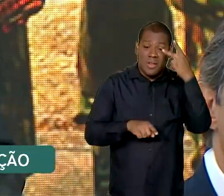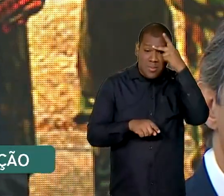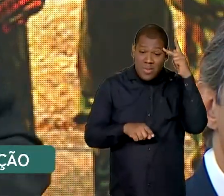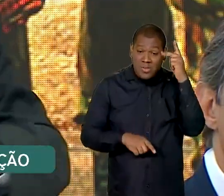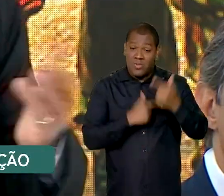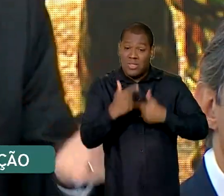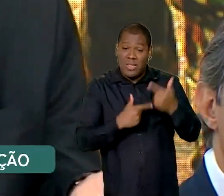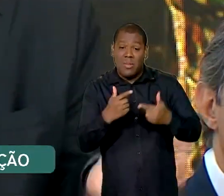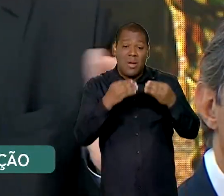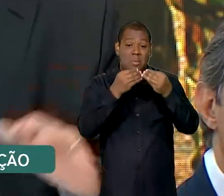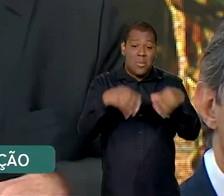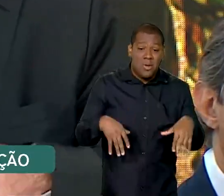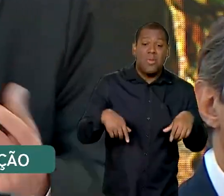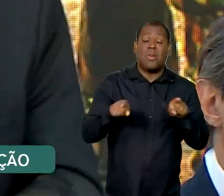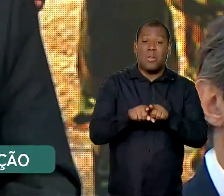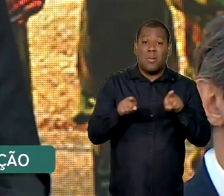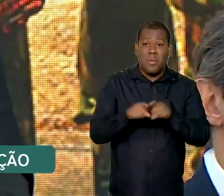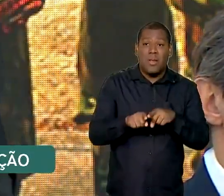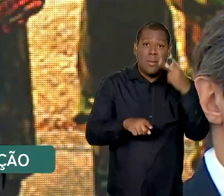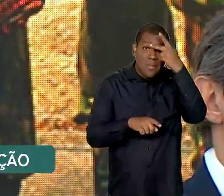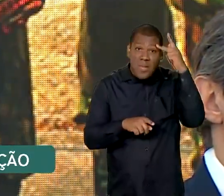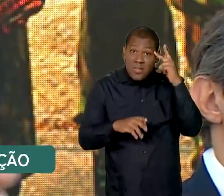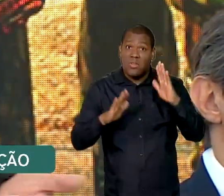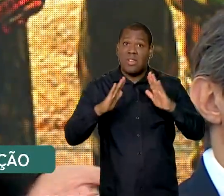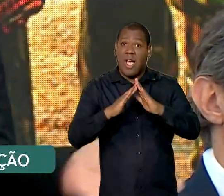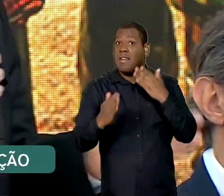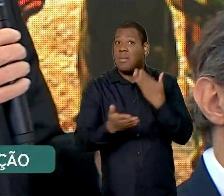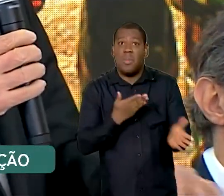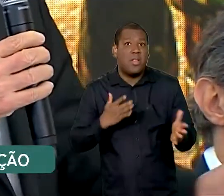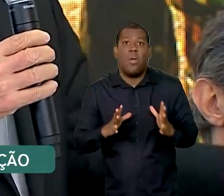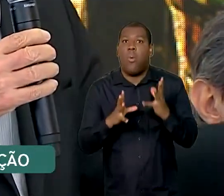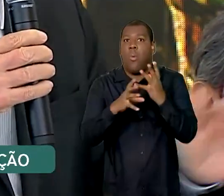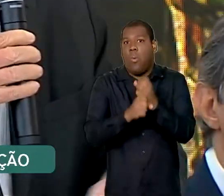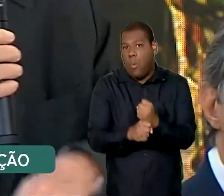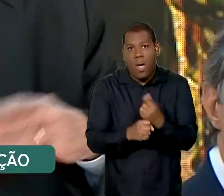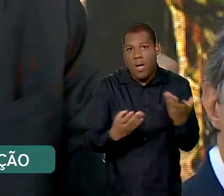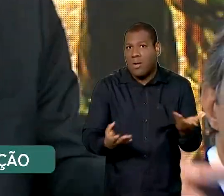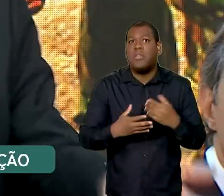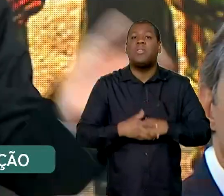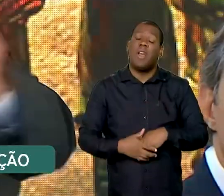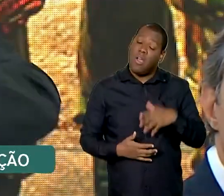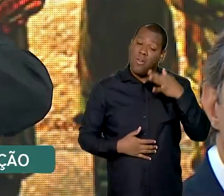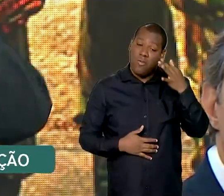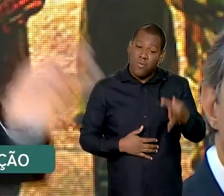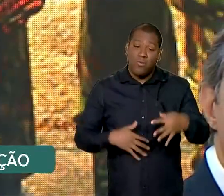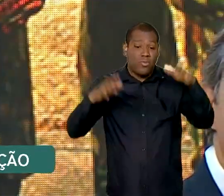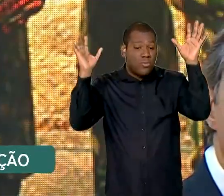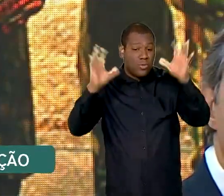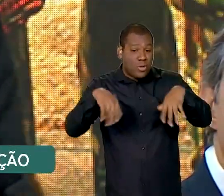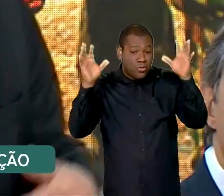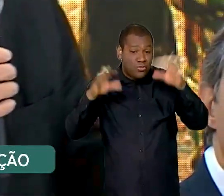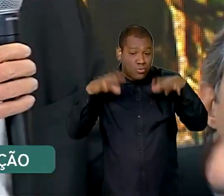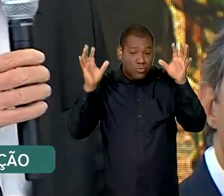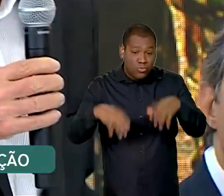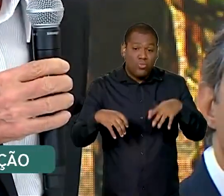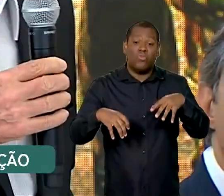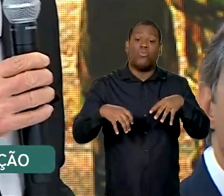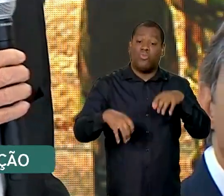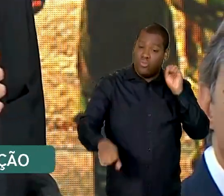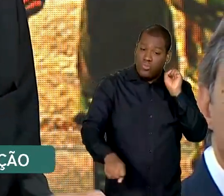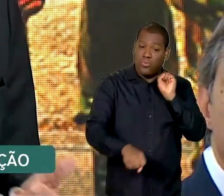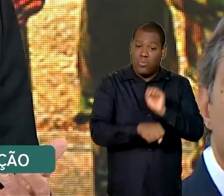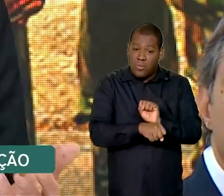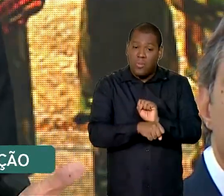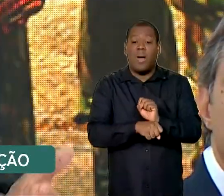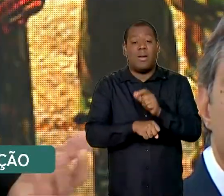dos empresários, do grande, do pequeno, do médio, o que se perdeu de casa, de geladeira, fogão, cama, colchão, televisão.